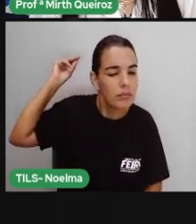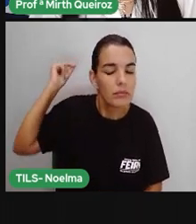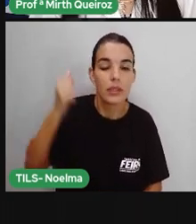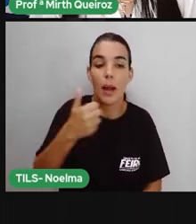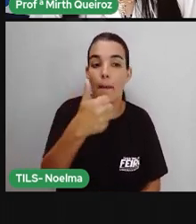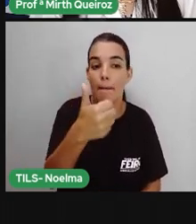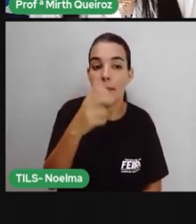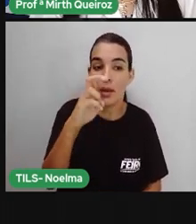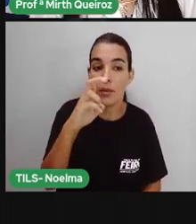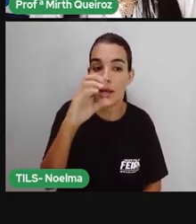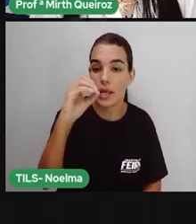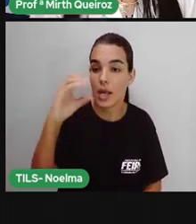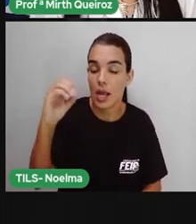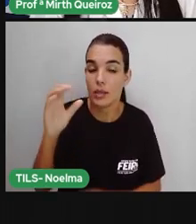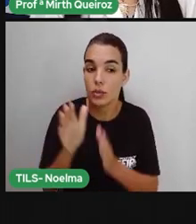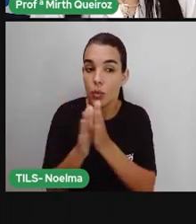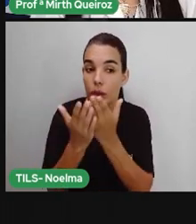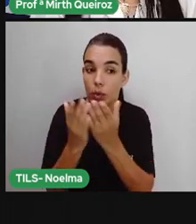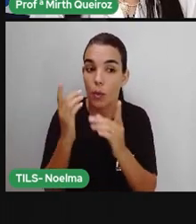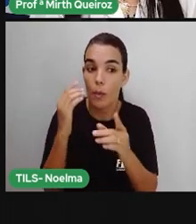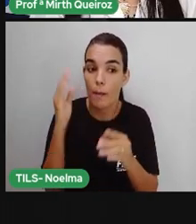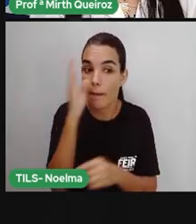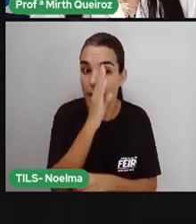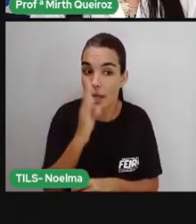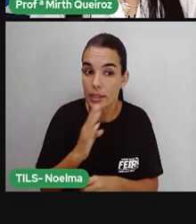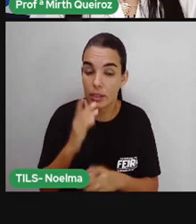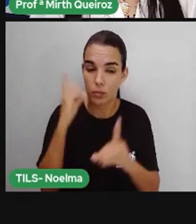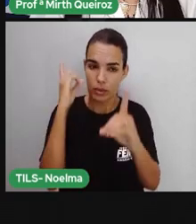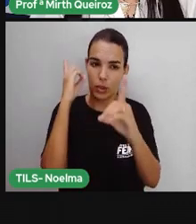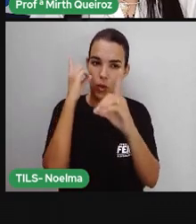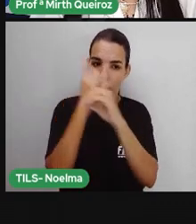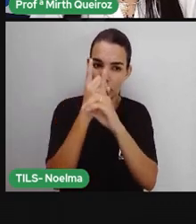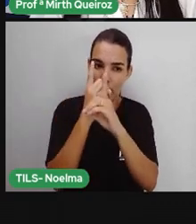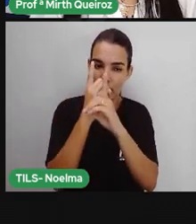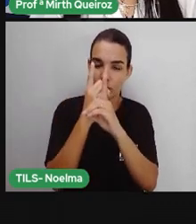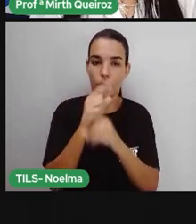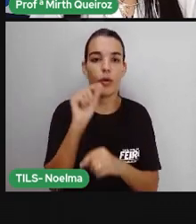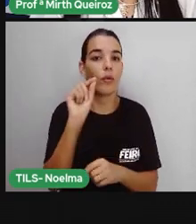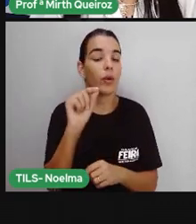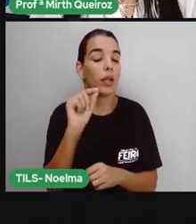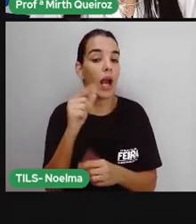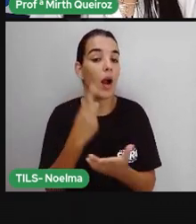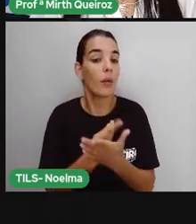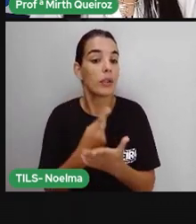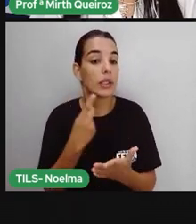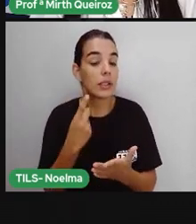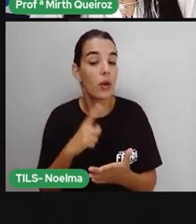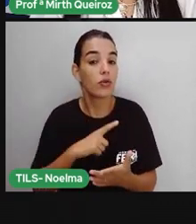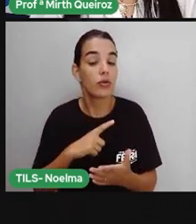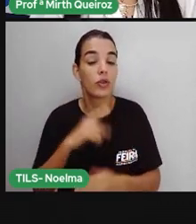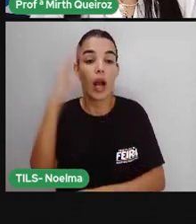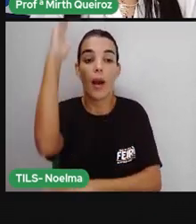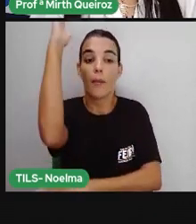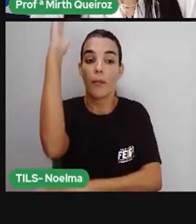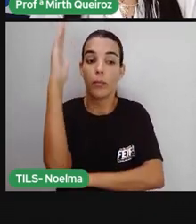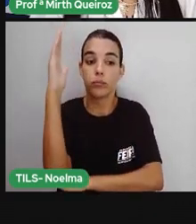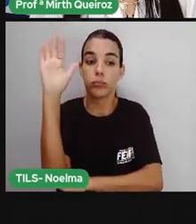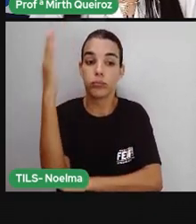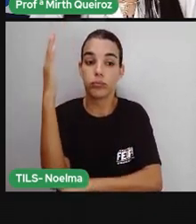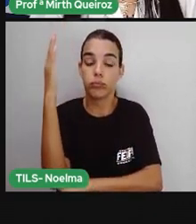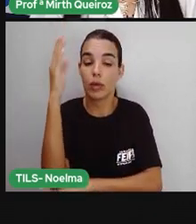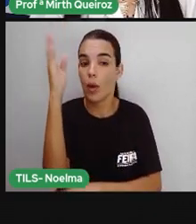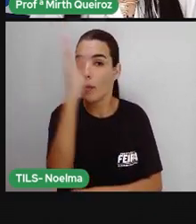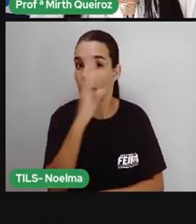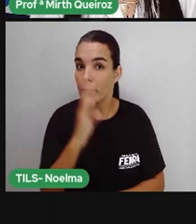houve de imediato a colonização do Brasil. Houve aí a primeira atividade econômica, sim, que foi a estação do pau-Brasil.